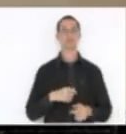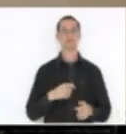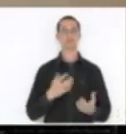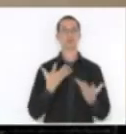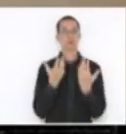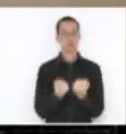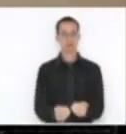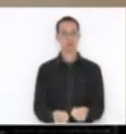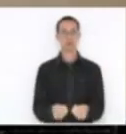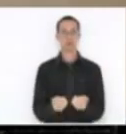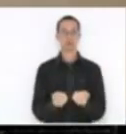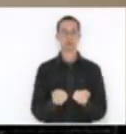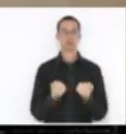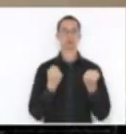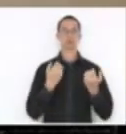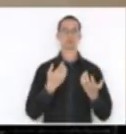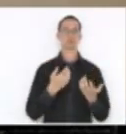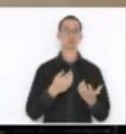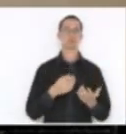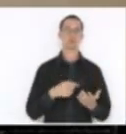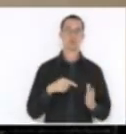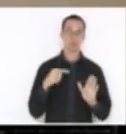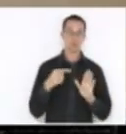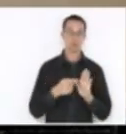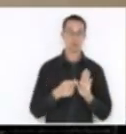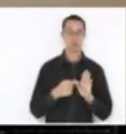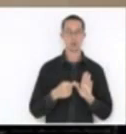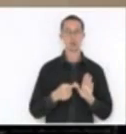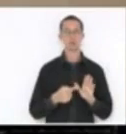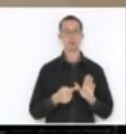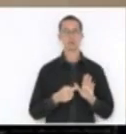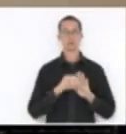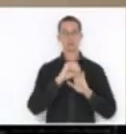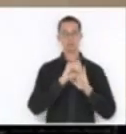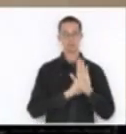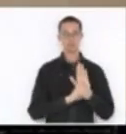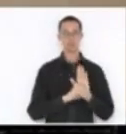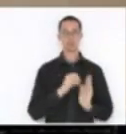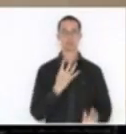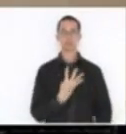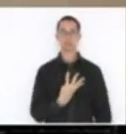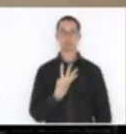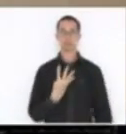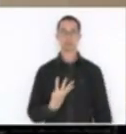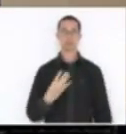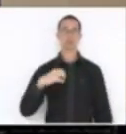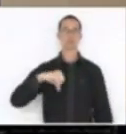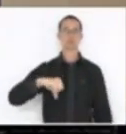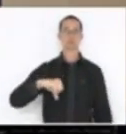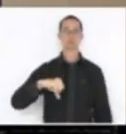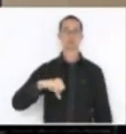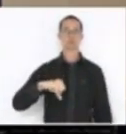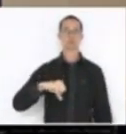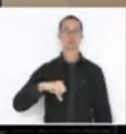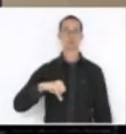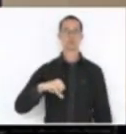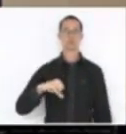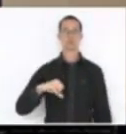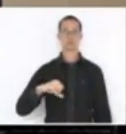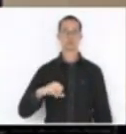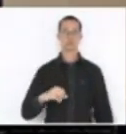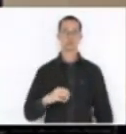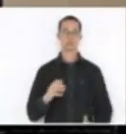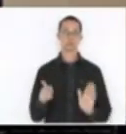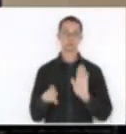favorável às seguintes matérias. Oficio 449, de Entidade